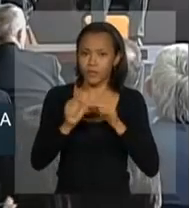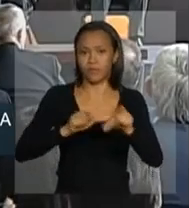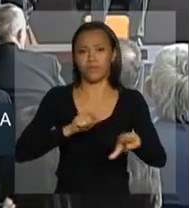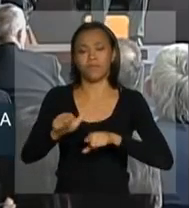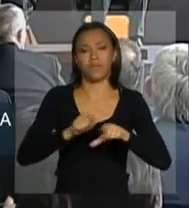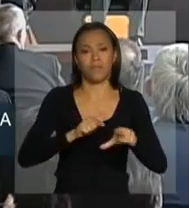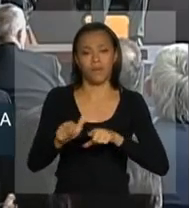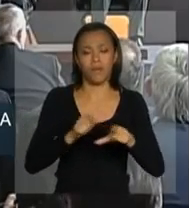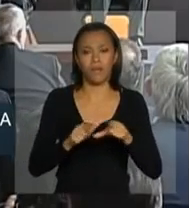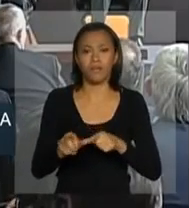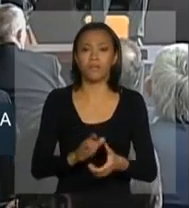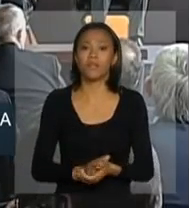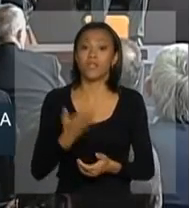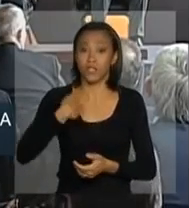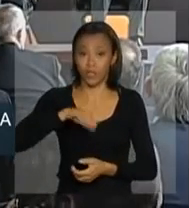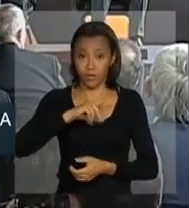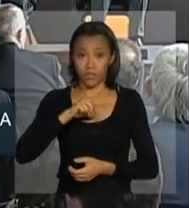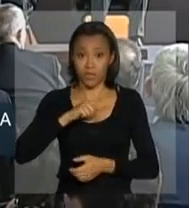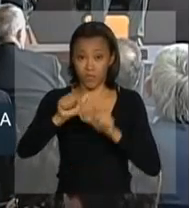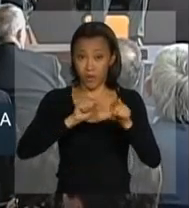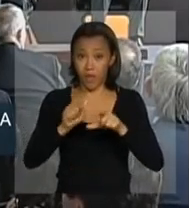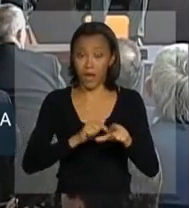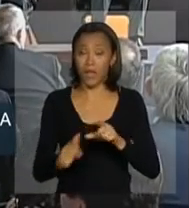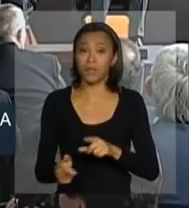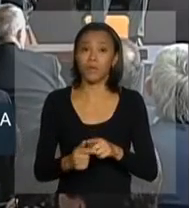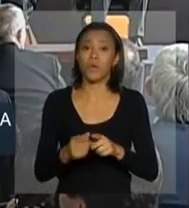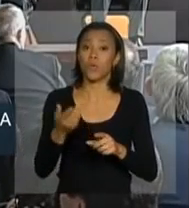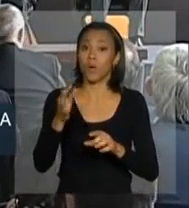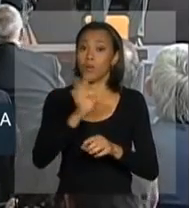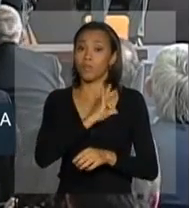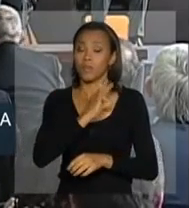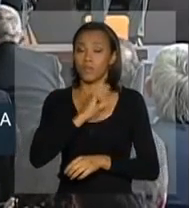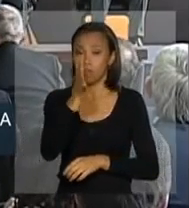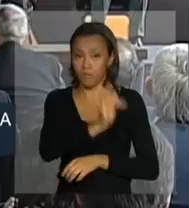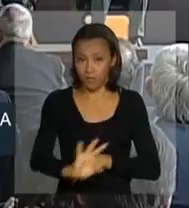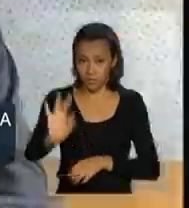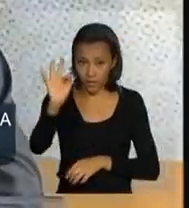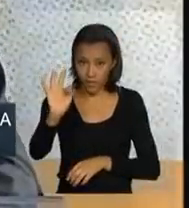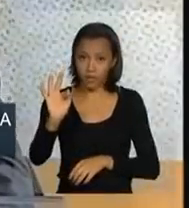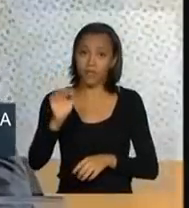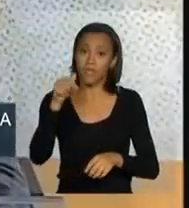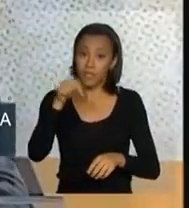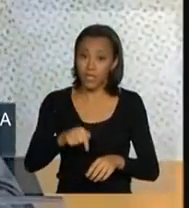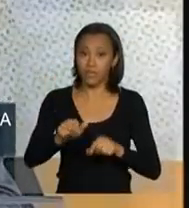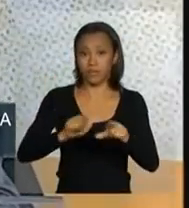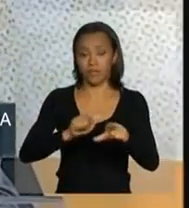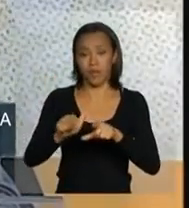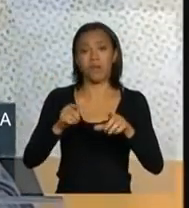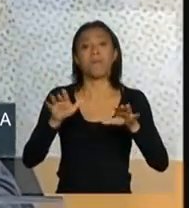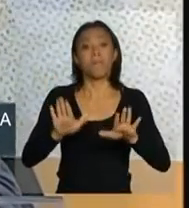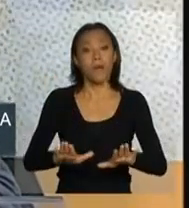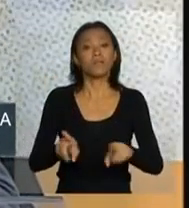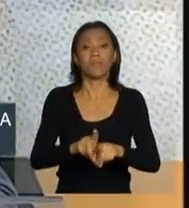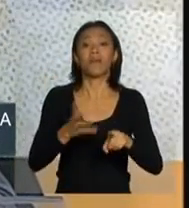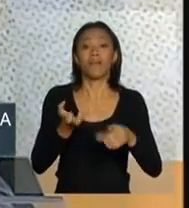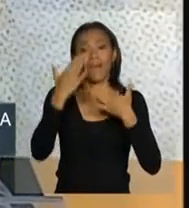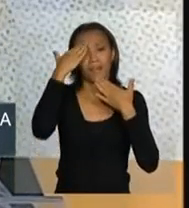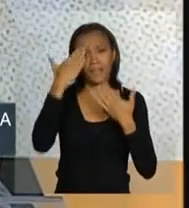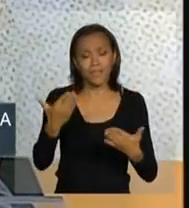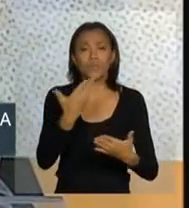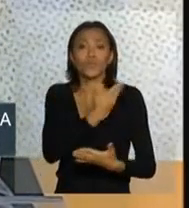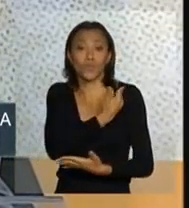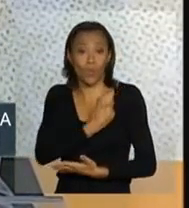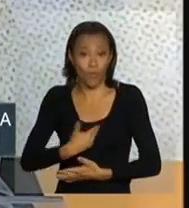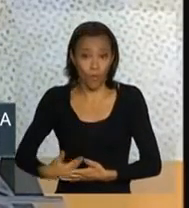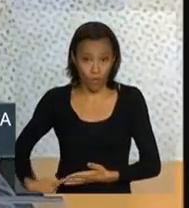na articulação que nós temos feito com a Polícia Rodoviária Federal em relação à Operação Rodovida. Mas quero também agradecer os governos dos